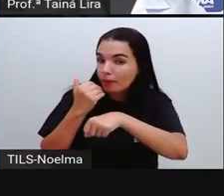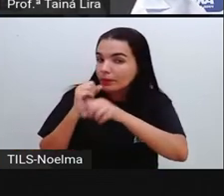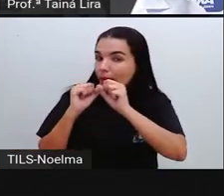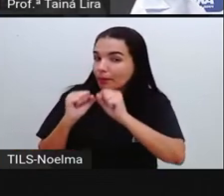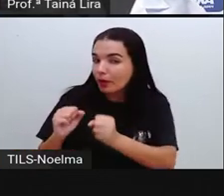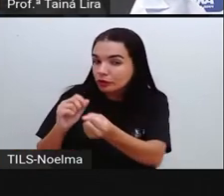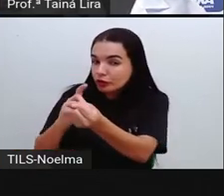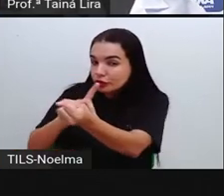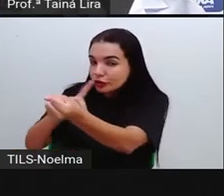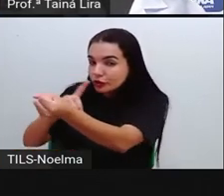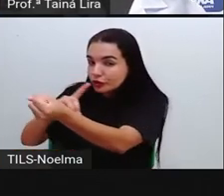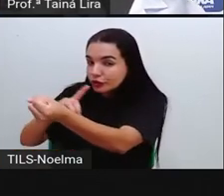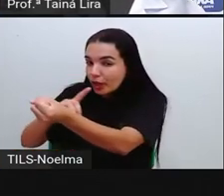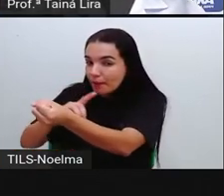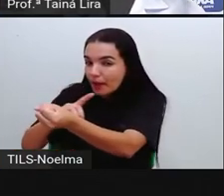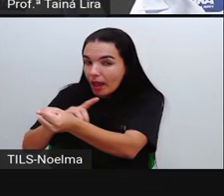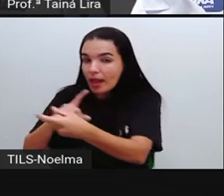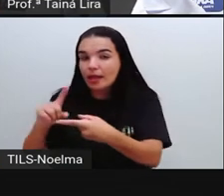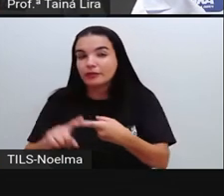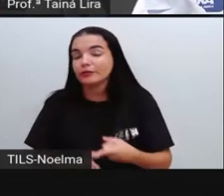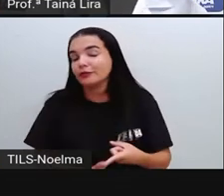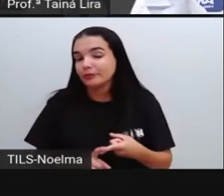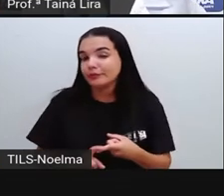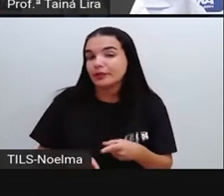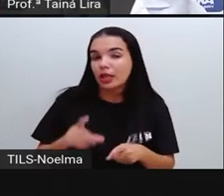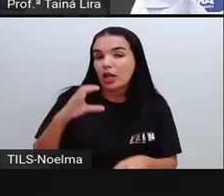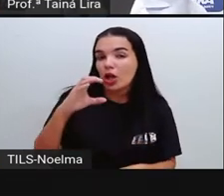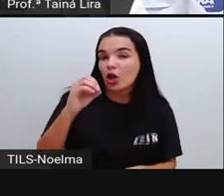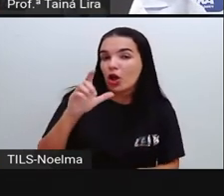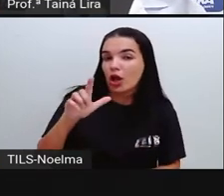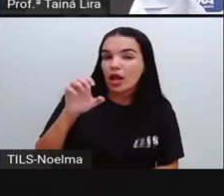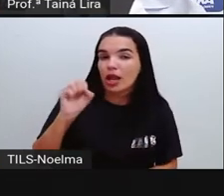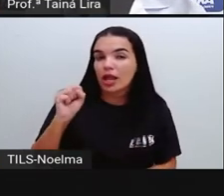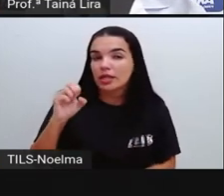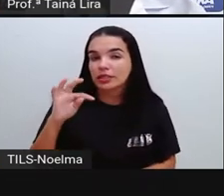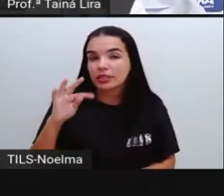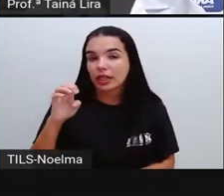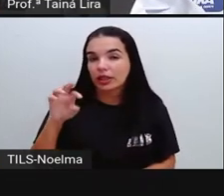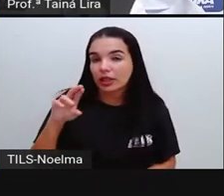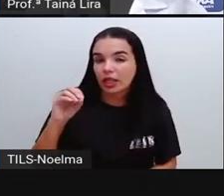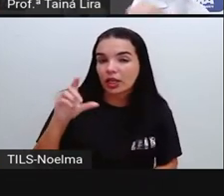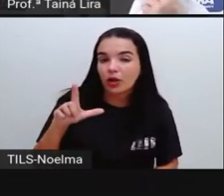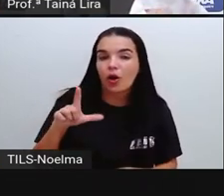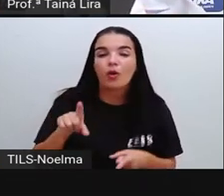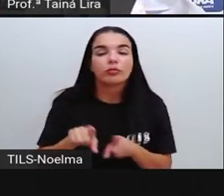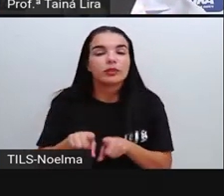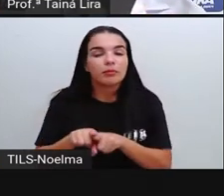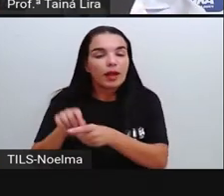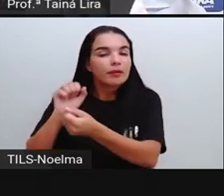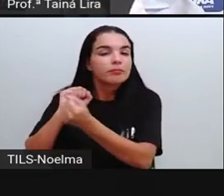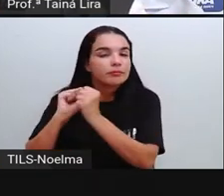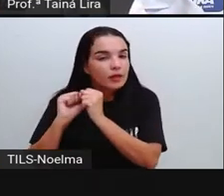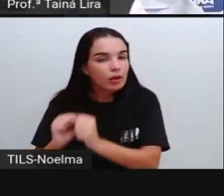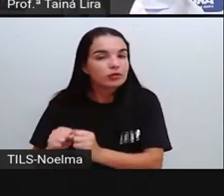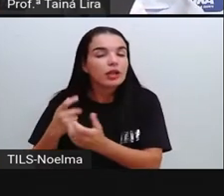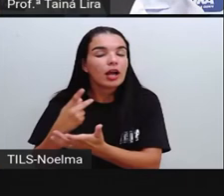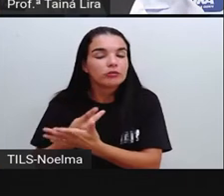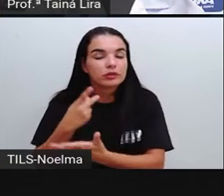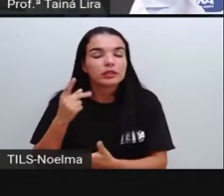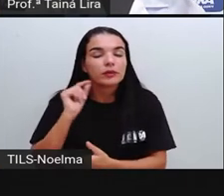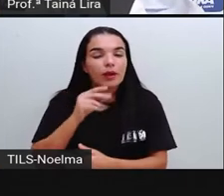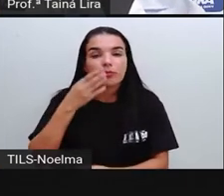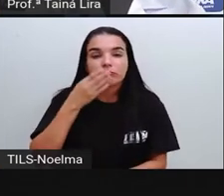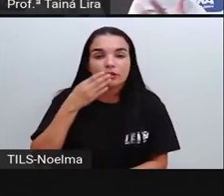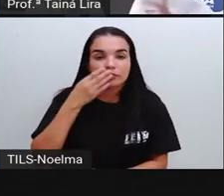pode causar ali uma elevação no colesterol e o diabetes, né? Também por conta do açúcar.